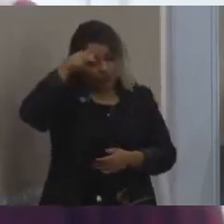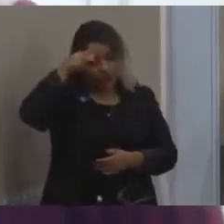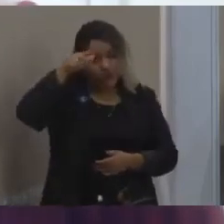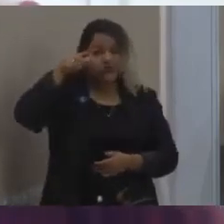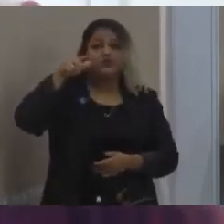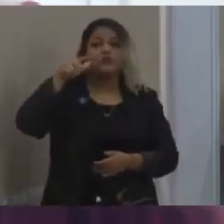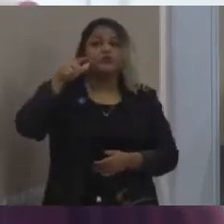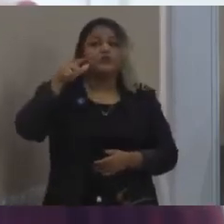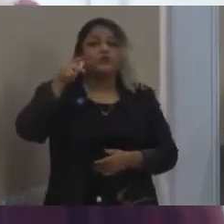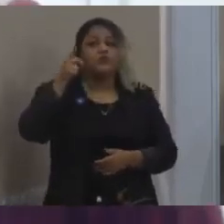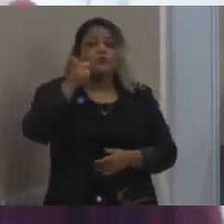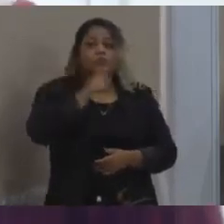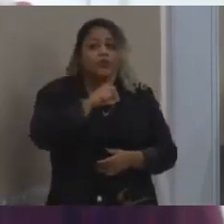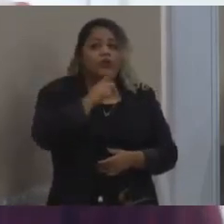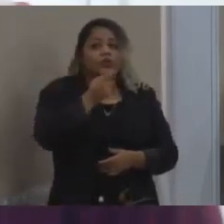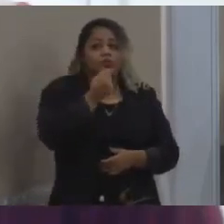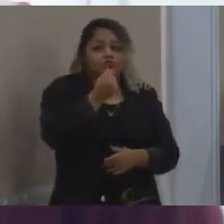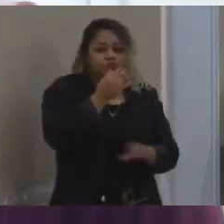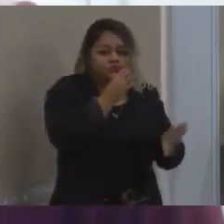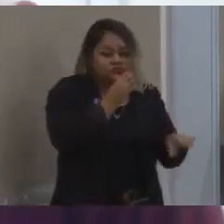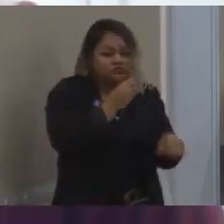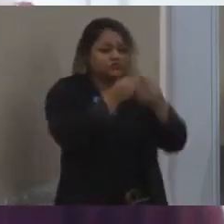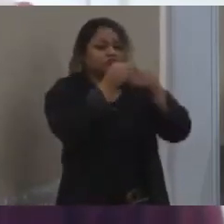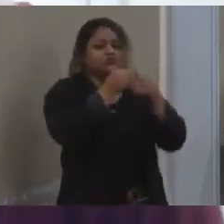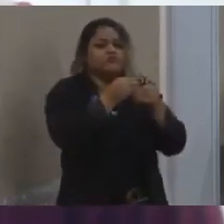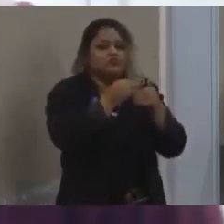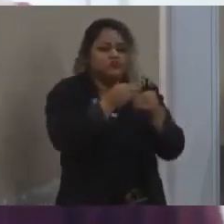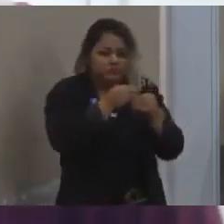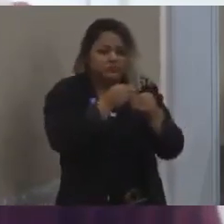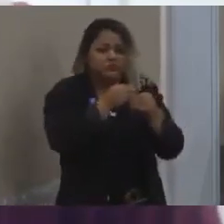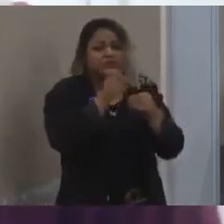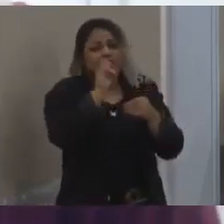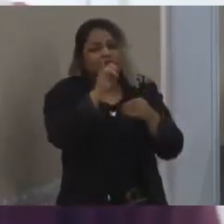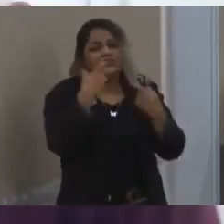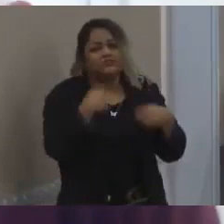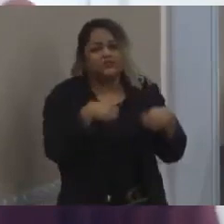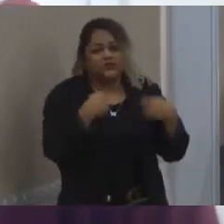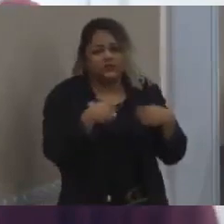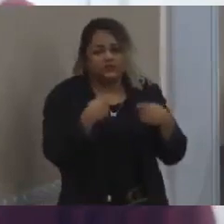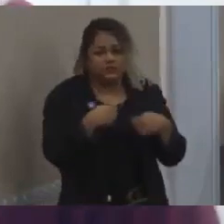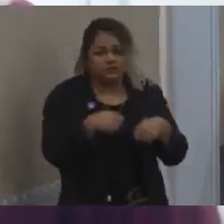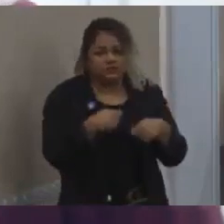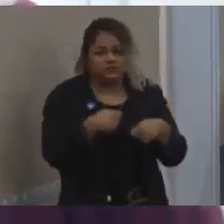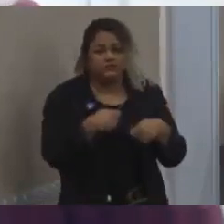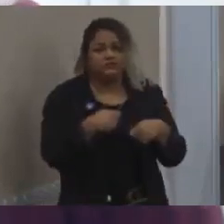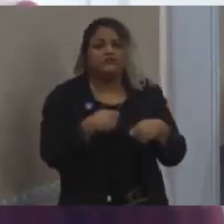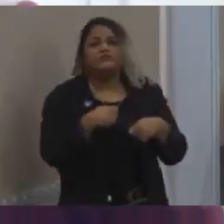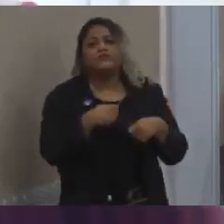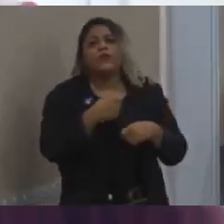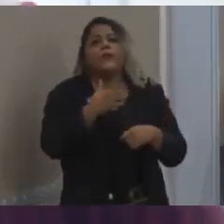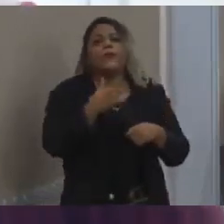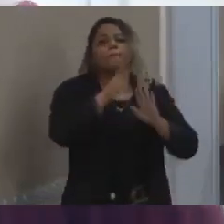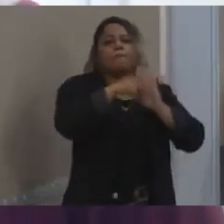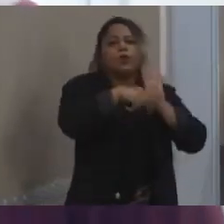uma complementação de recursos, caso necessário. O Minha Casa Minha Vida, faixa 1, que é essa que nós estamos pleteando,